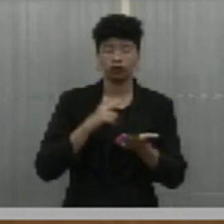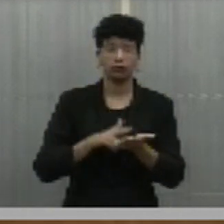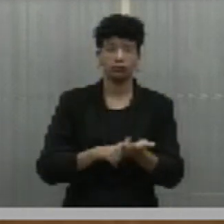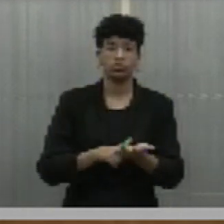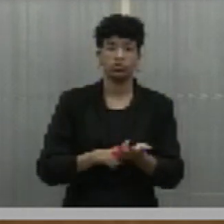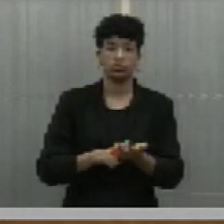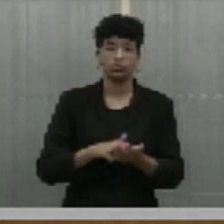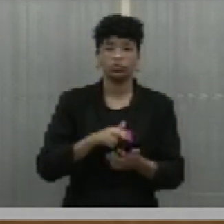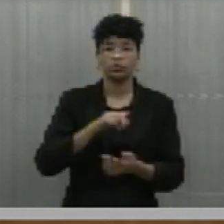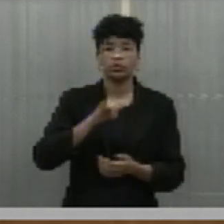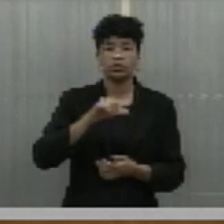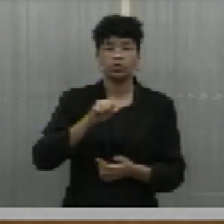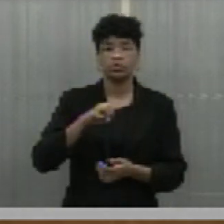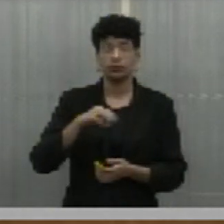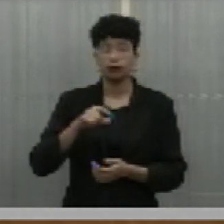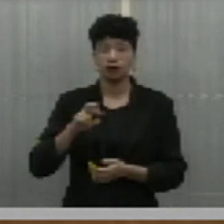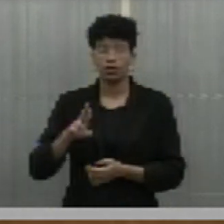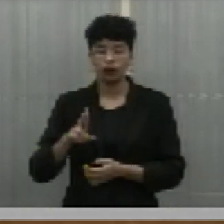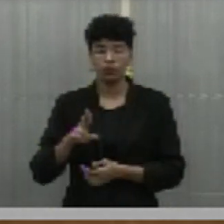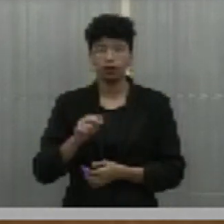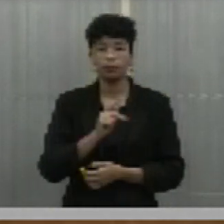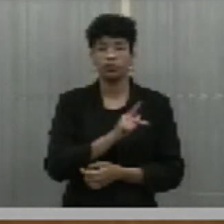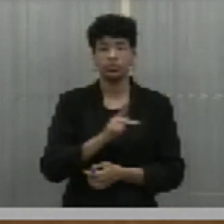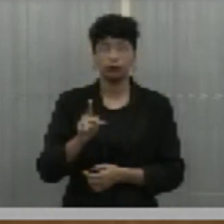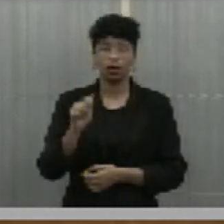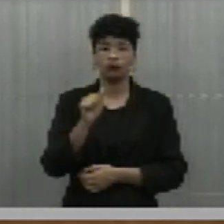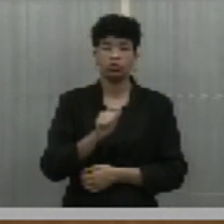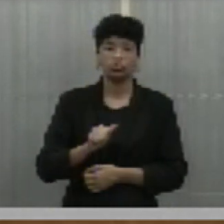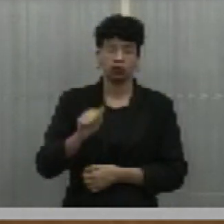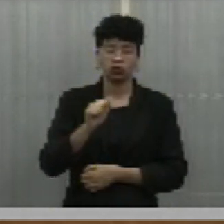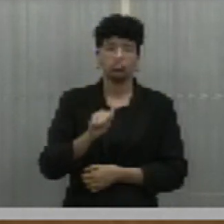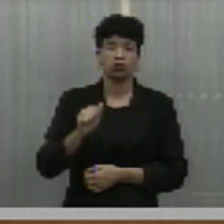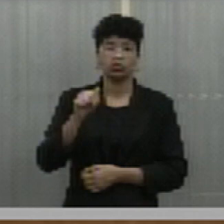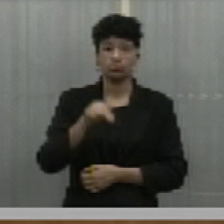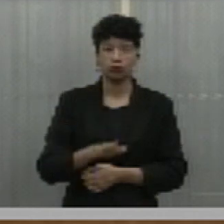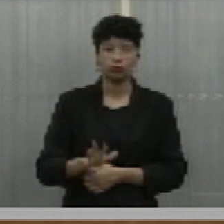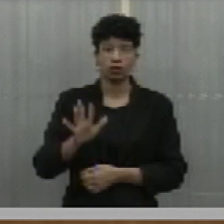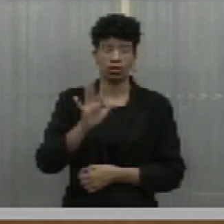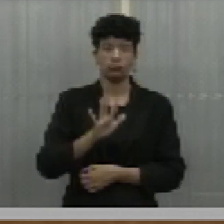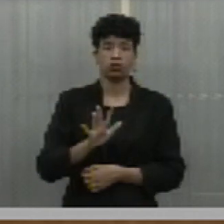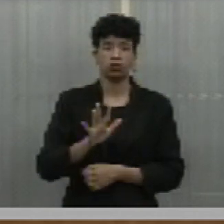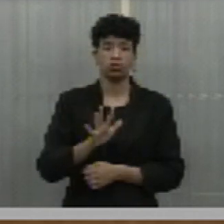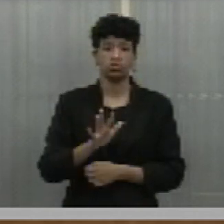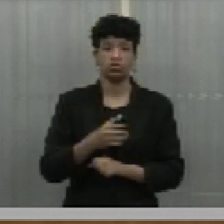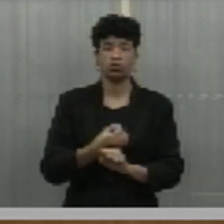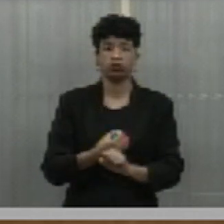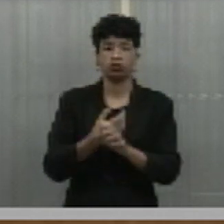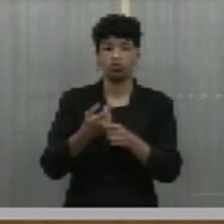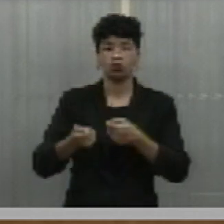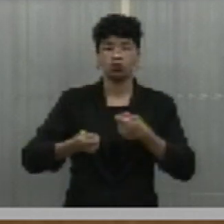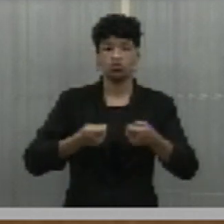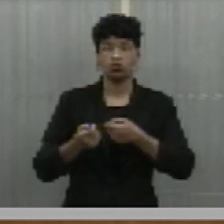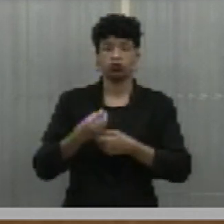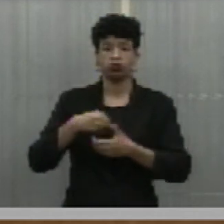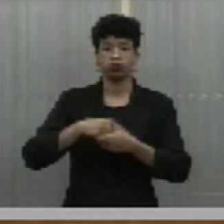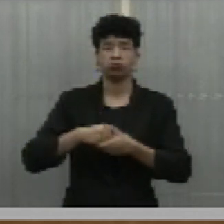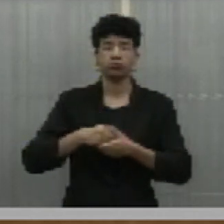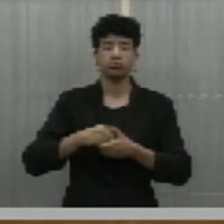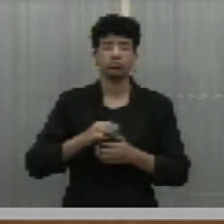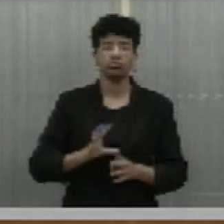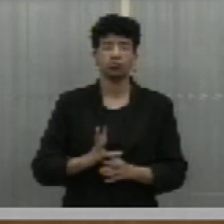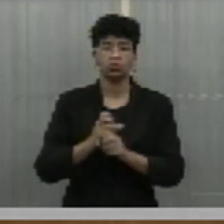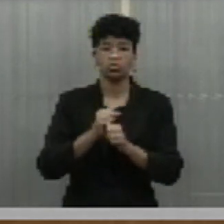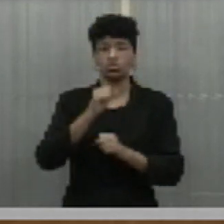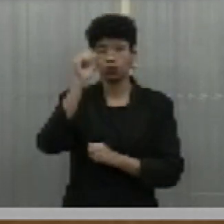Ismar Viana, presidente da Associação Nacional, dos Auditores de Controlo Externo, dos Tribunais de Contas do Brasil,